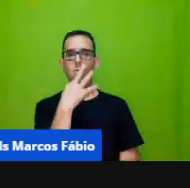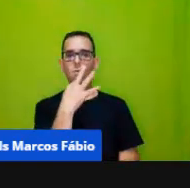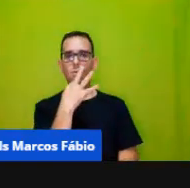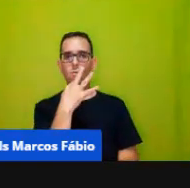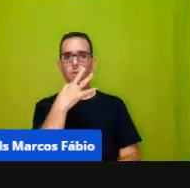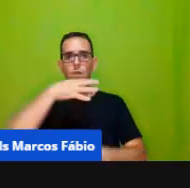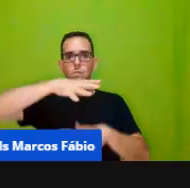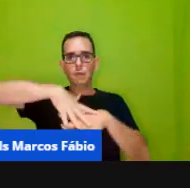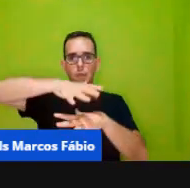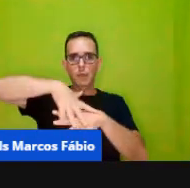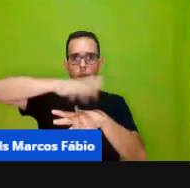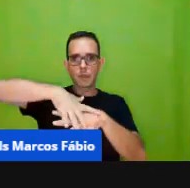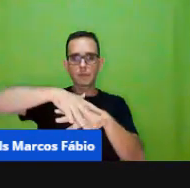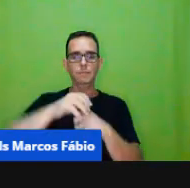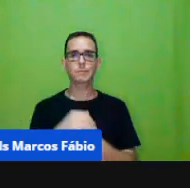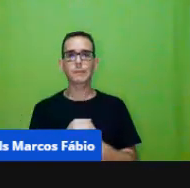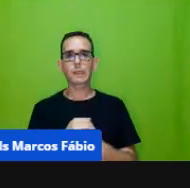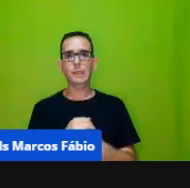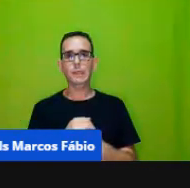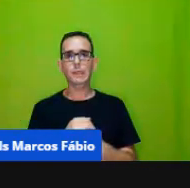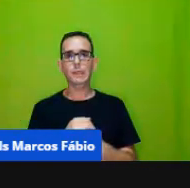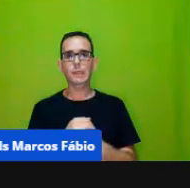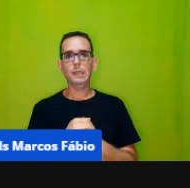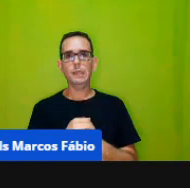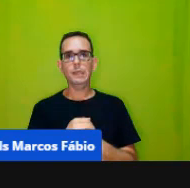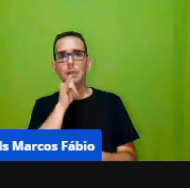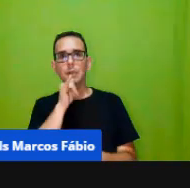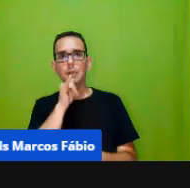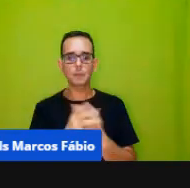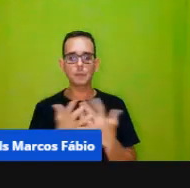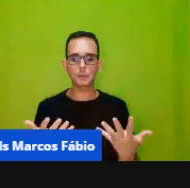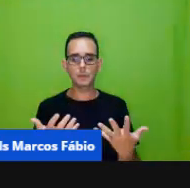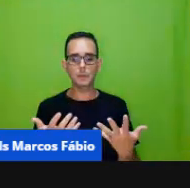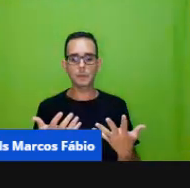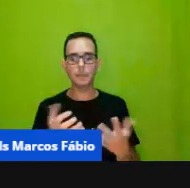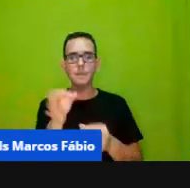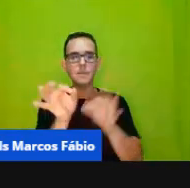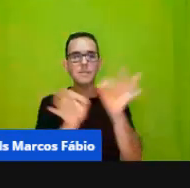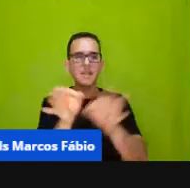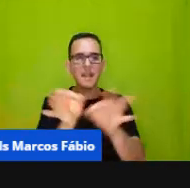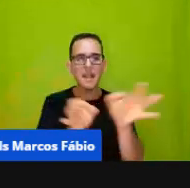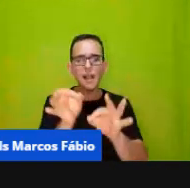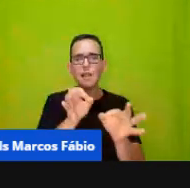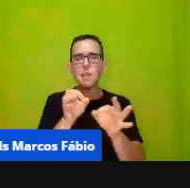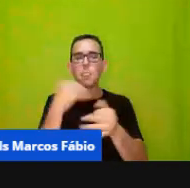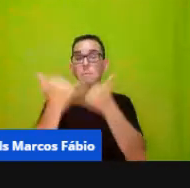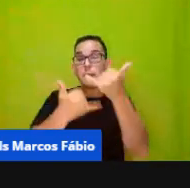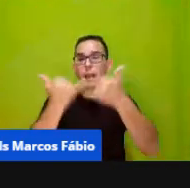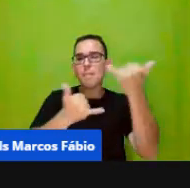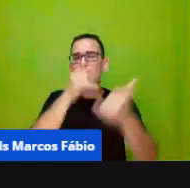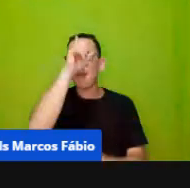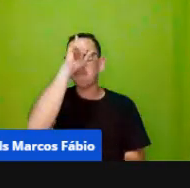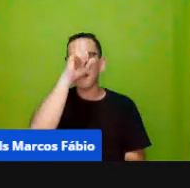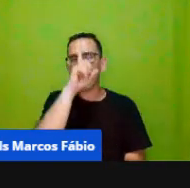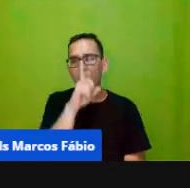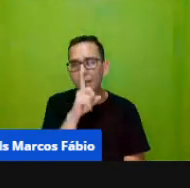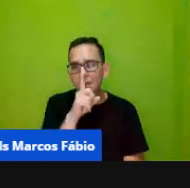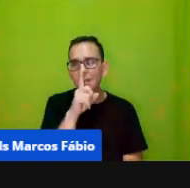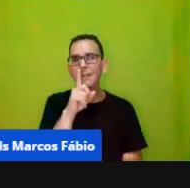matemático, trabalhando, por exemplo, com a amarelinha, a brincadeira da amarelinha, nós estamos, né,